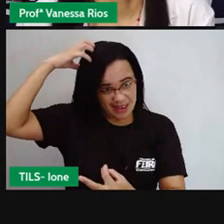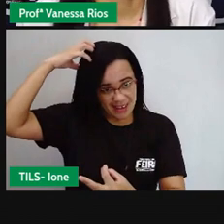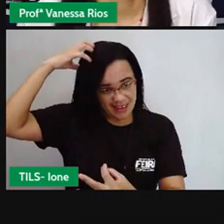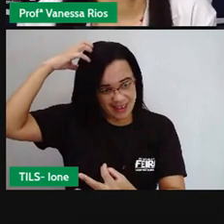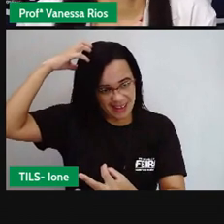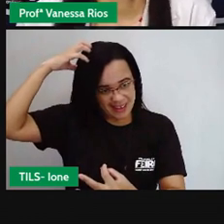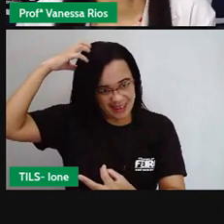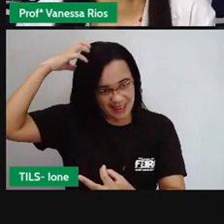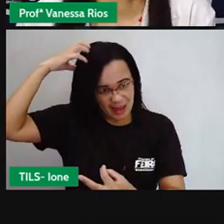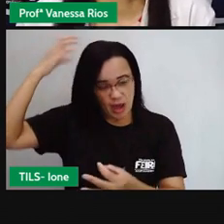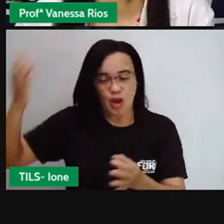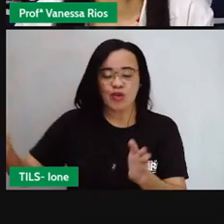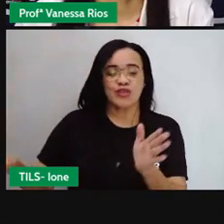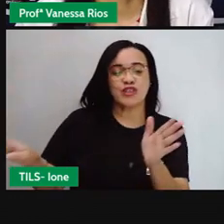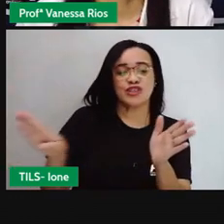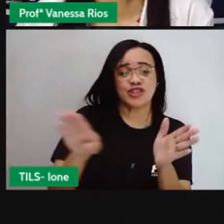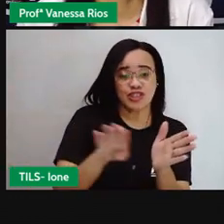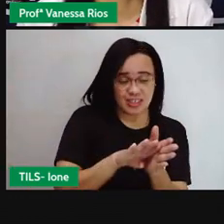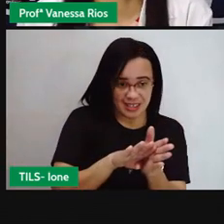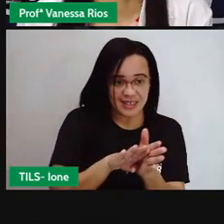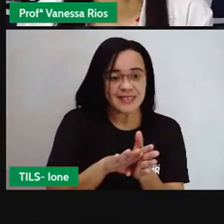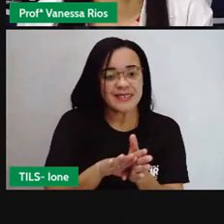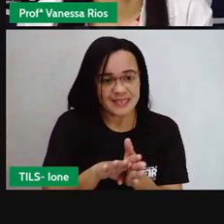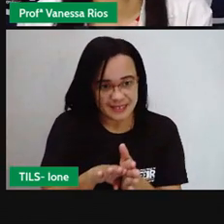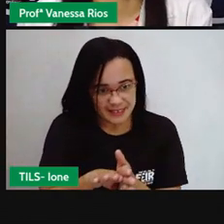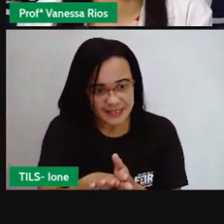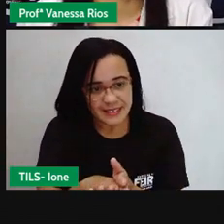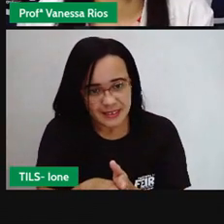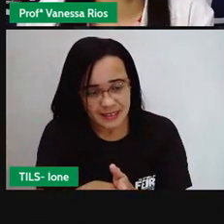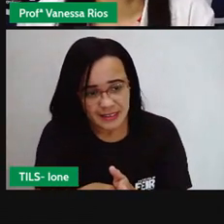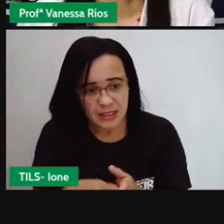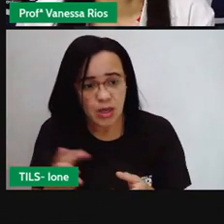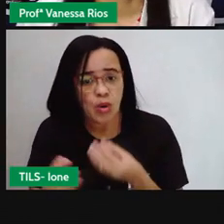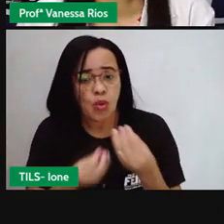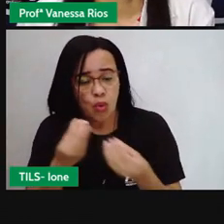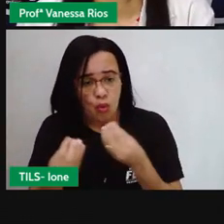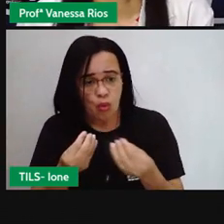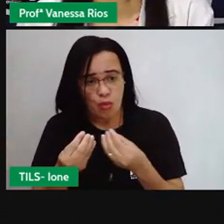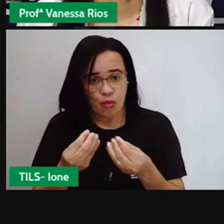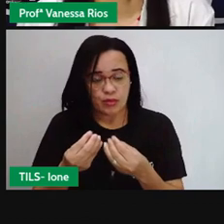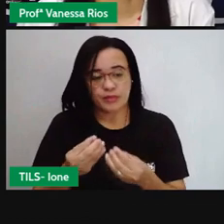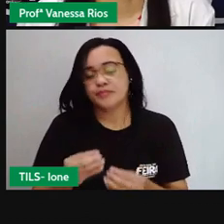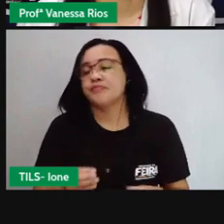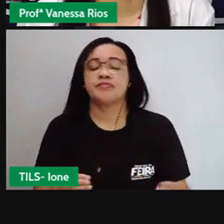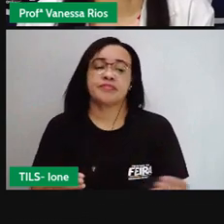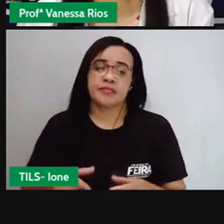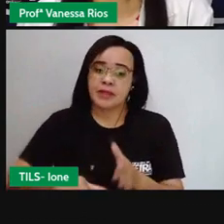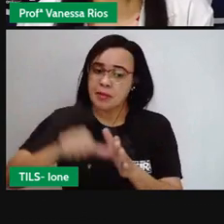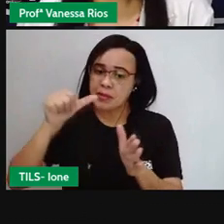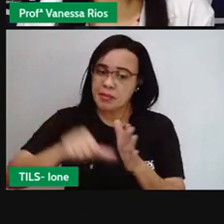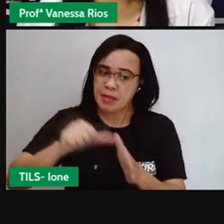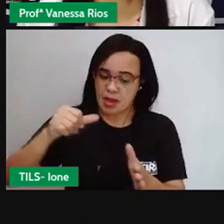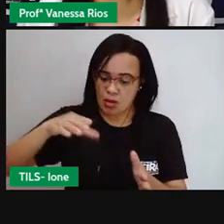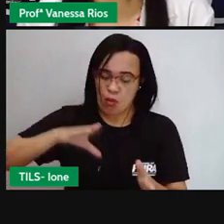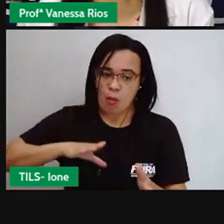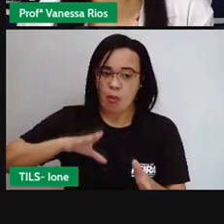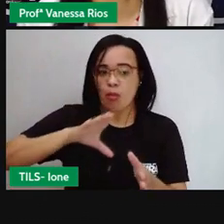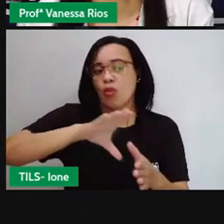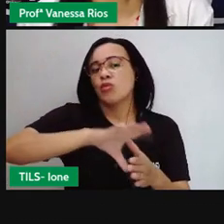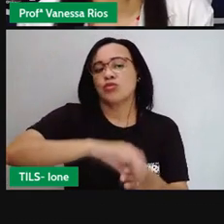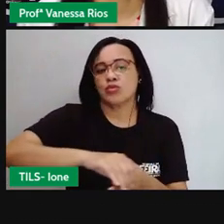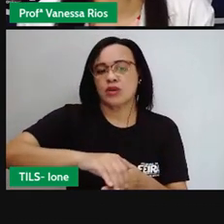que a família real saiu de Portugal. E aí entre muitos aí navios, né?